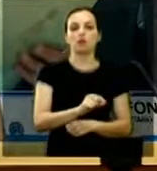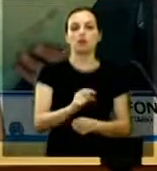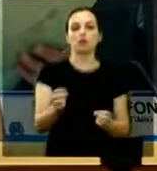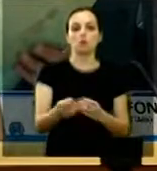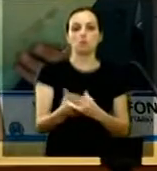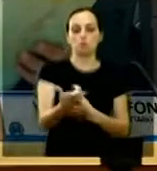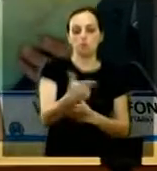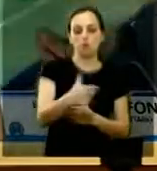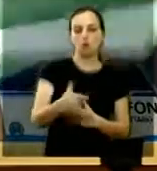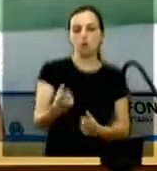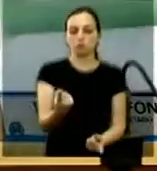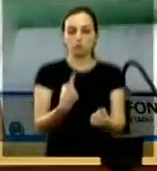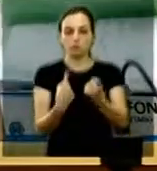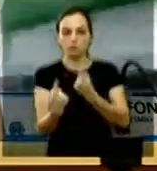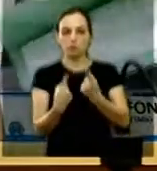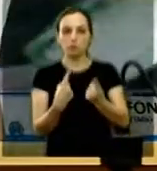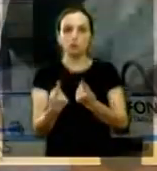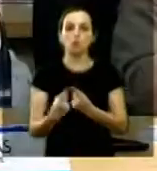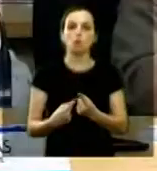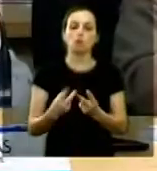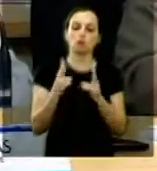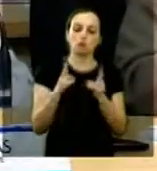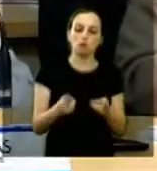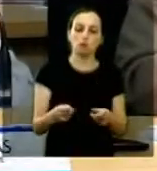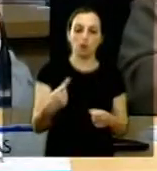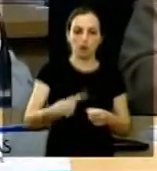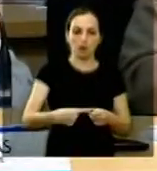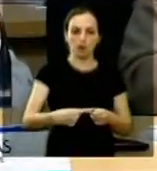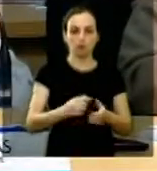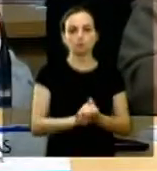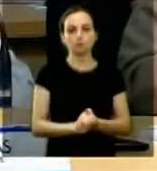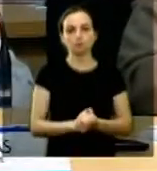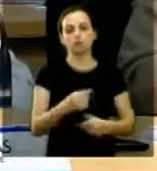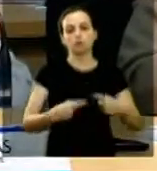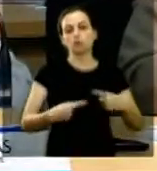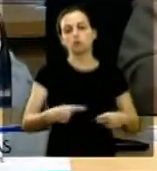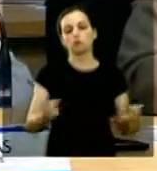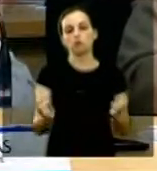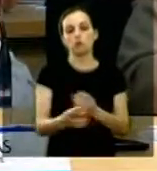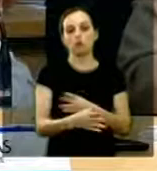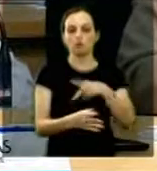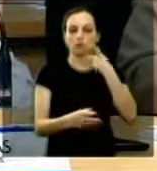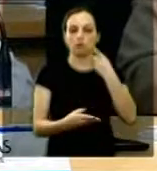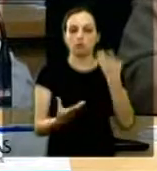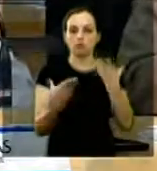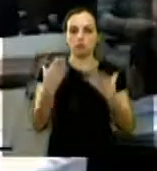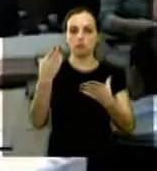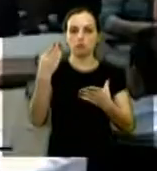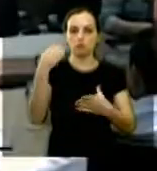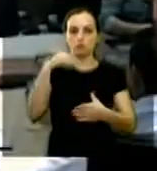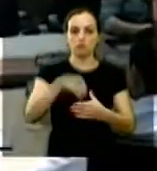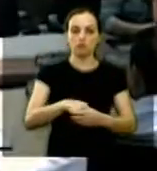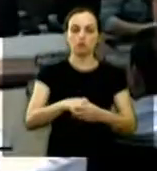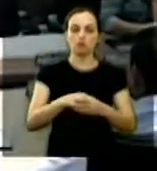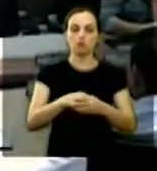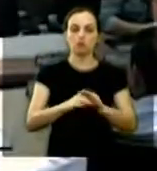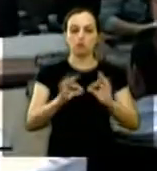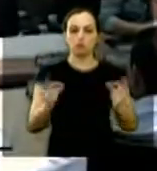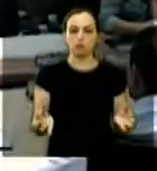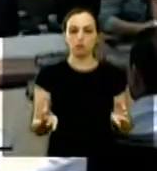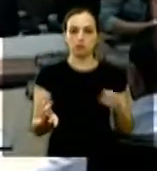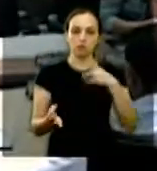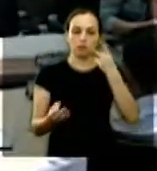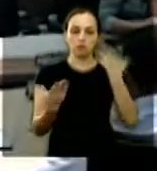Hélio de Oliveira Matheus do mesmo loteamento em discussão encerrada a discussão votação simbólica os senhores vereadores forem favoráveis ao projeto